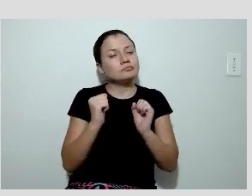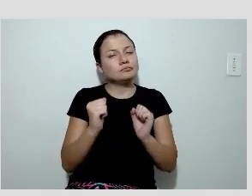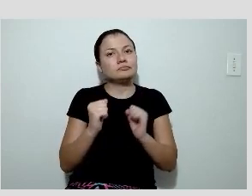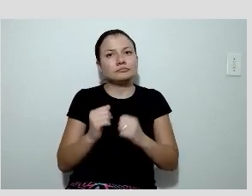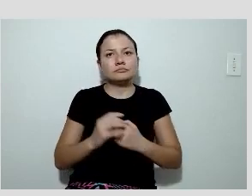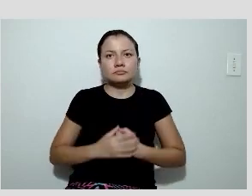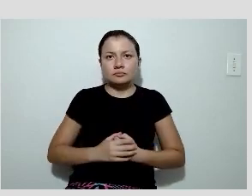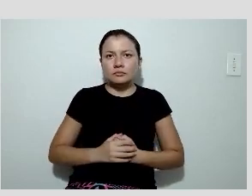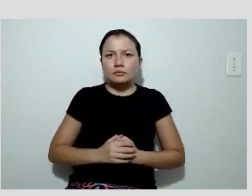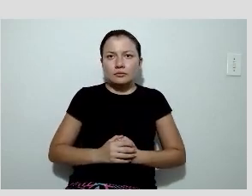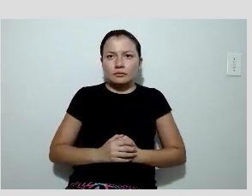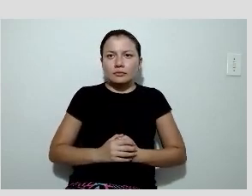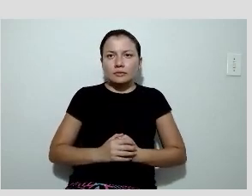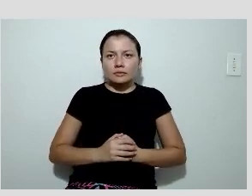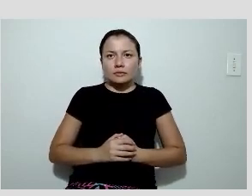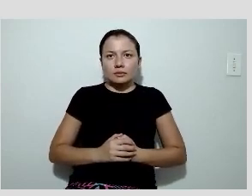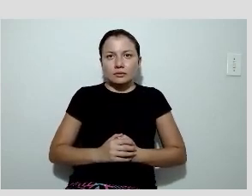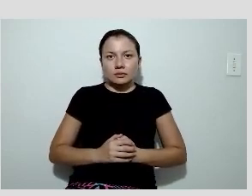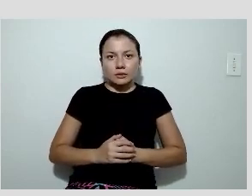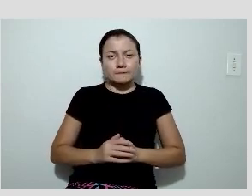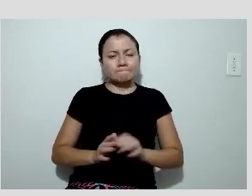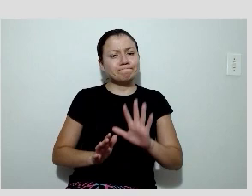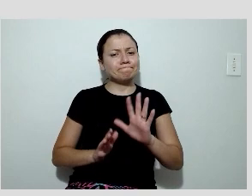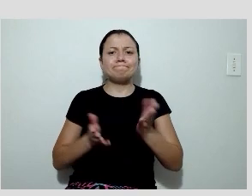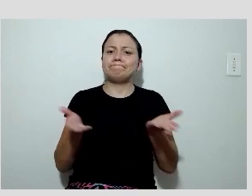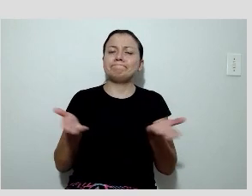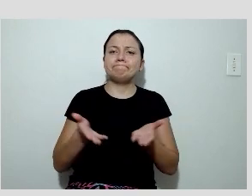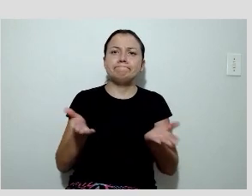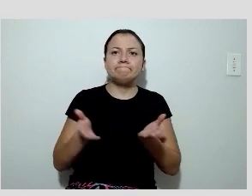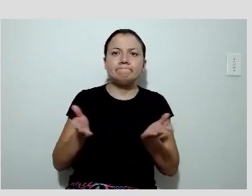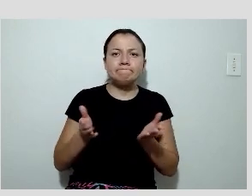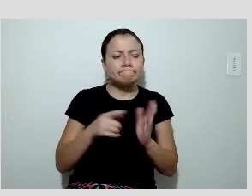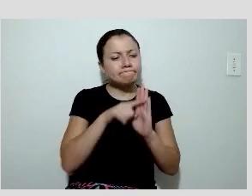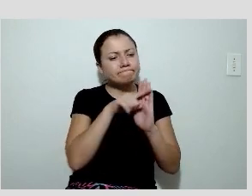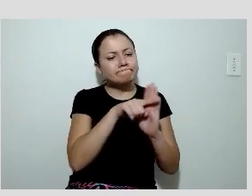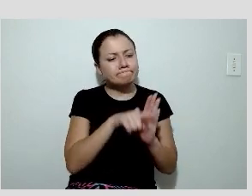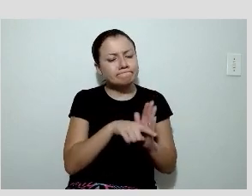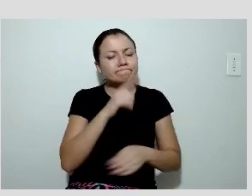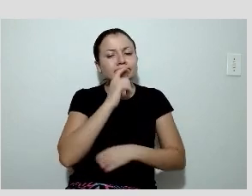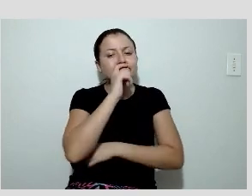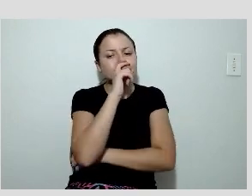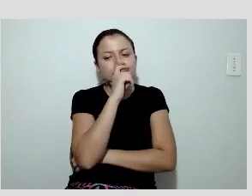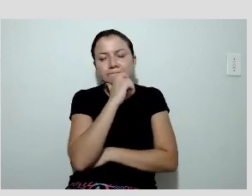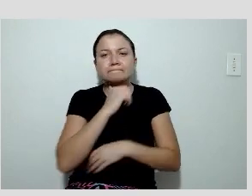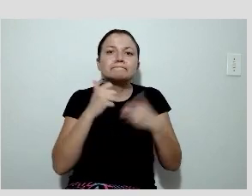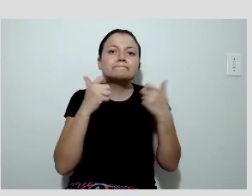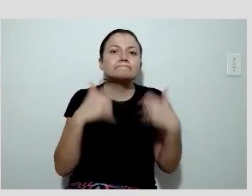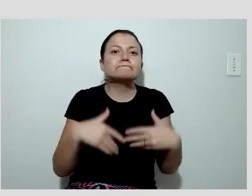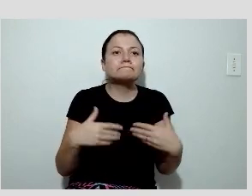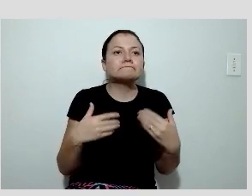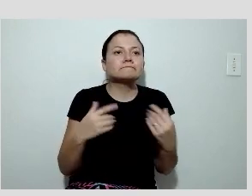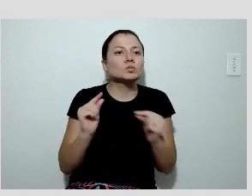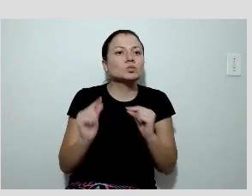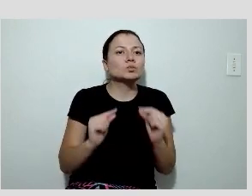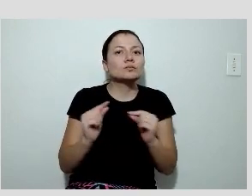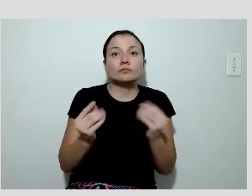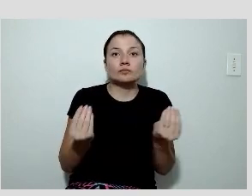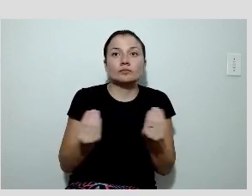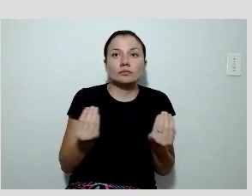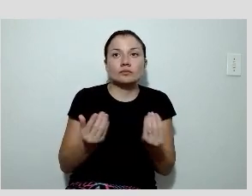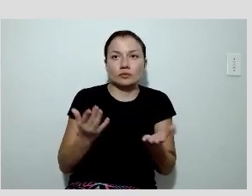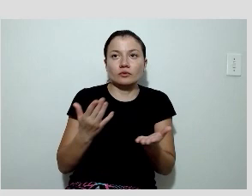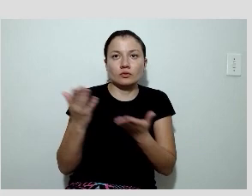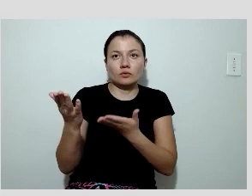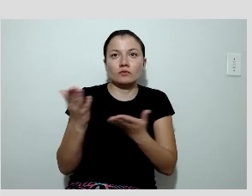Bom, então, agora, para comentar o que fazer agora depois desse resultado, eu gostaria de chamar o doutor Cláudio Domênico. Por favor, Cláudio.